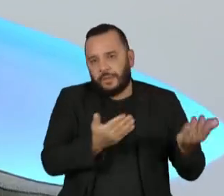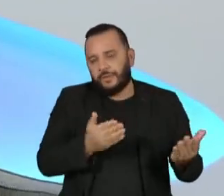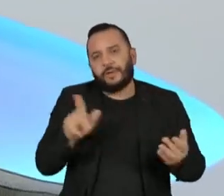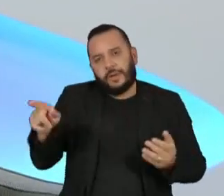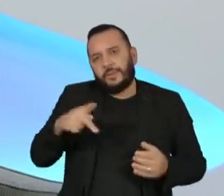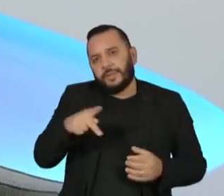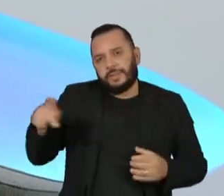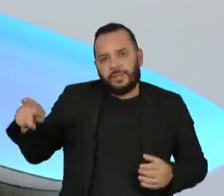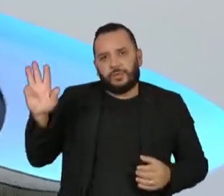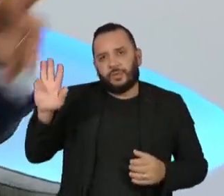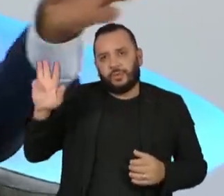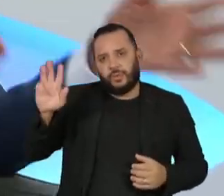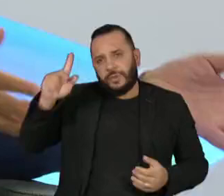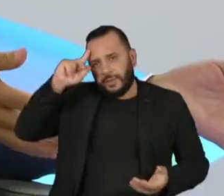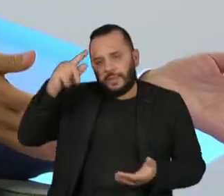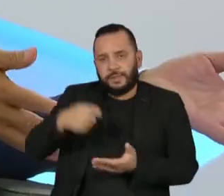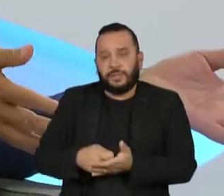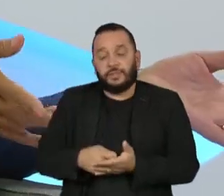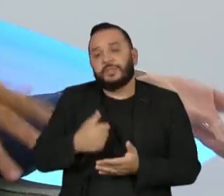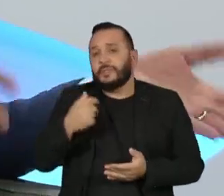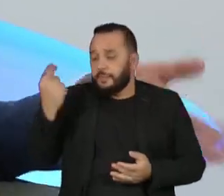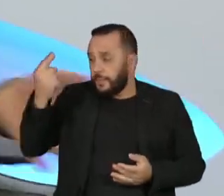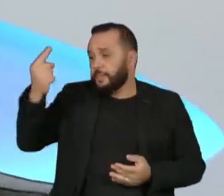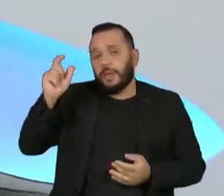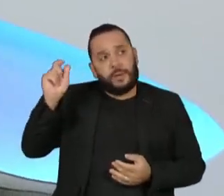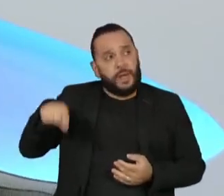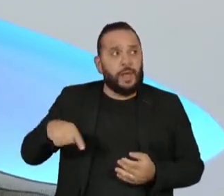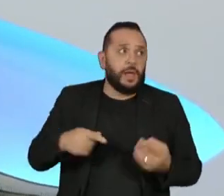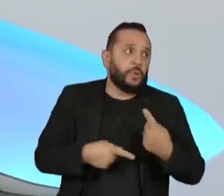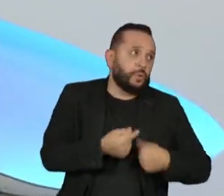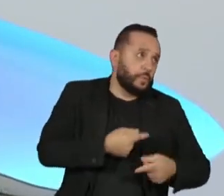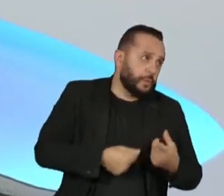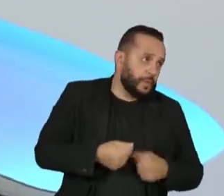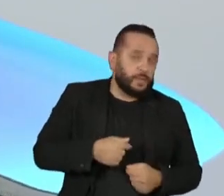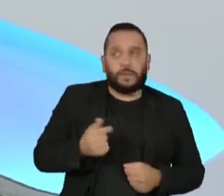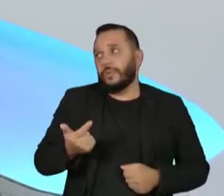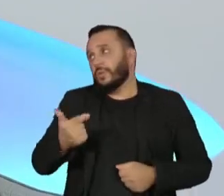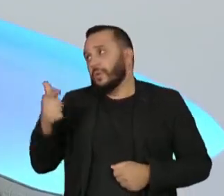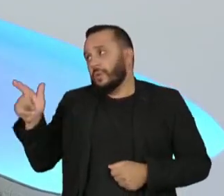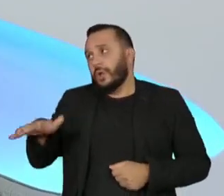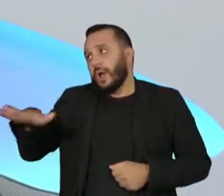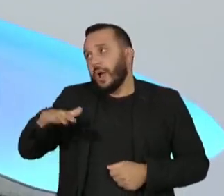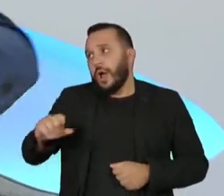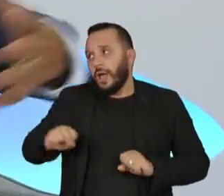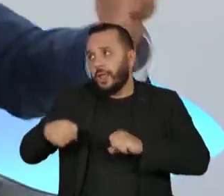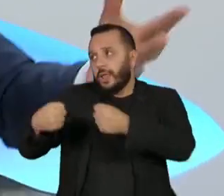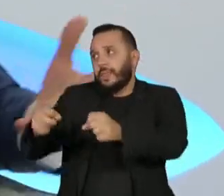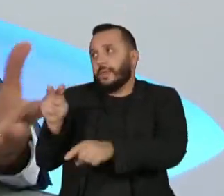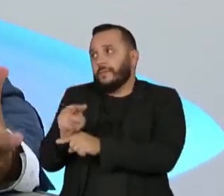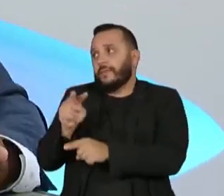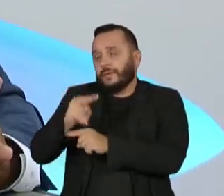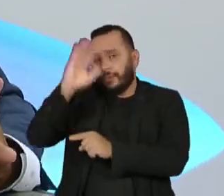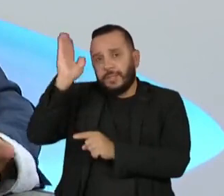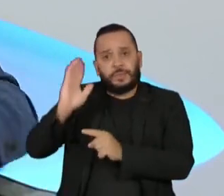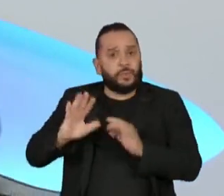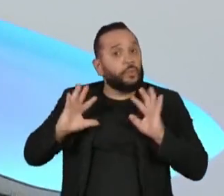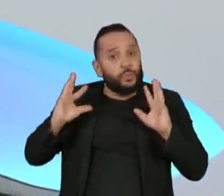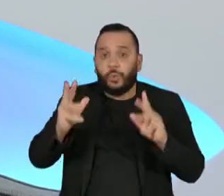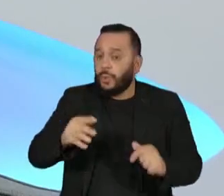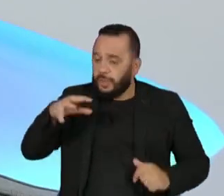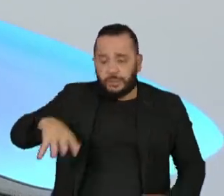Claro que todo mundo acha que é economia, outro acha que é a política, outro acha que é a área da defesa. Todas as áreas são